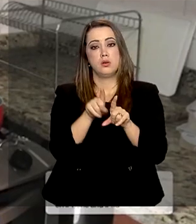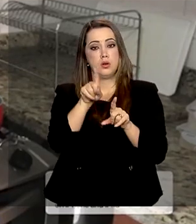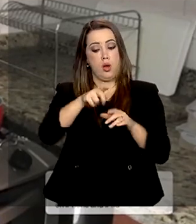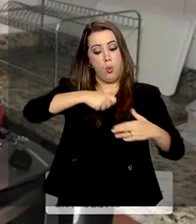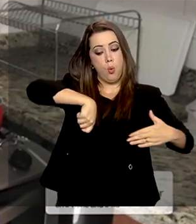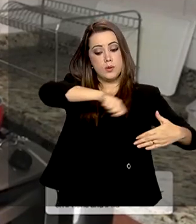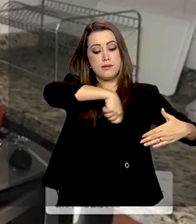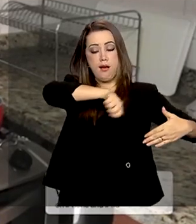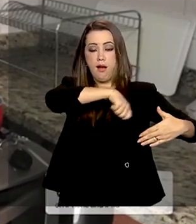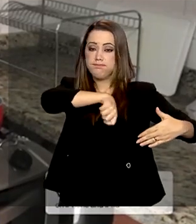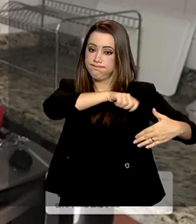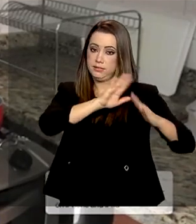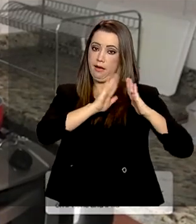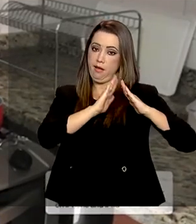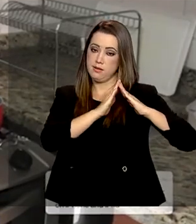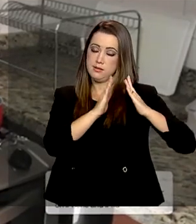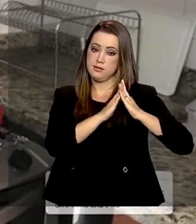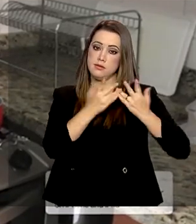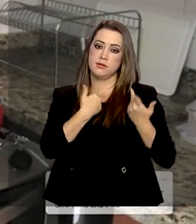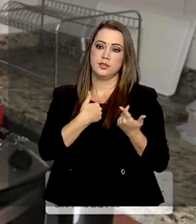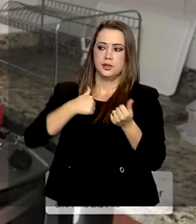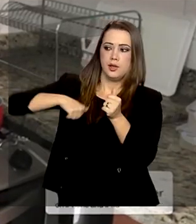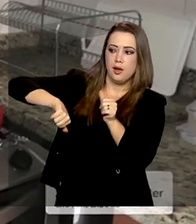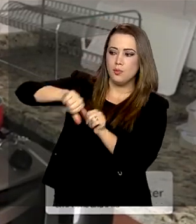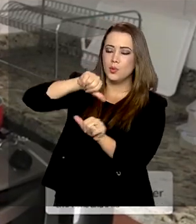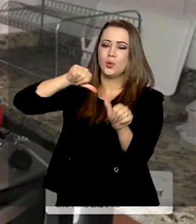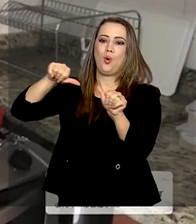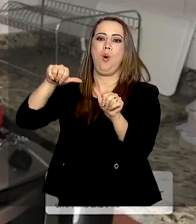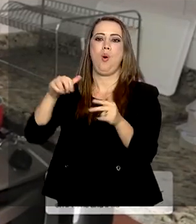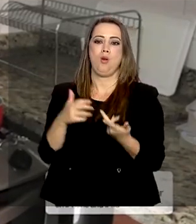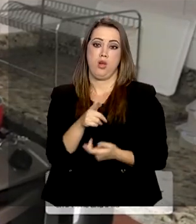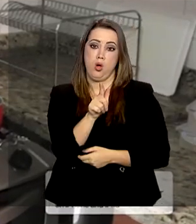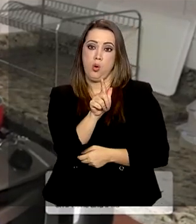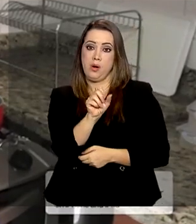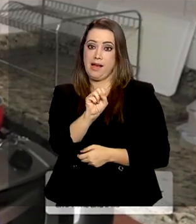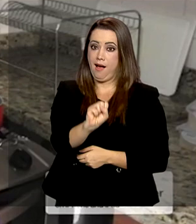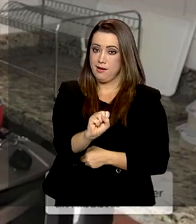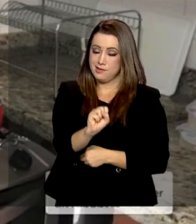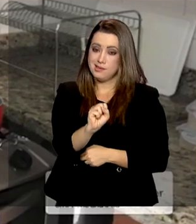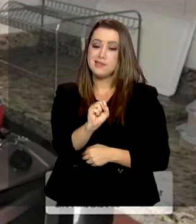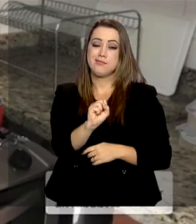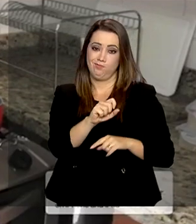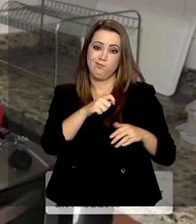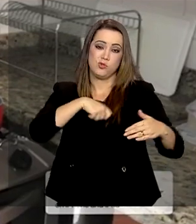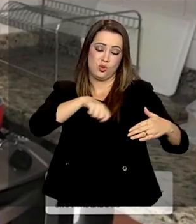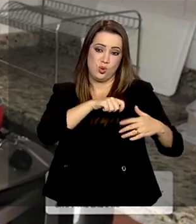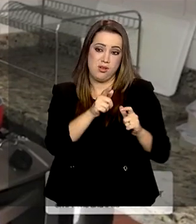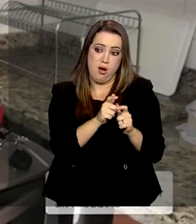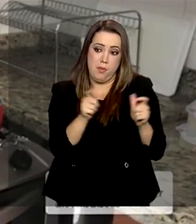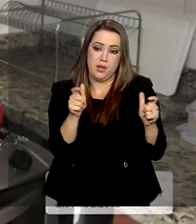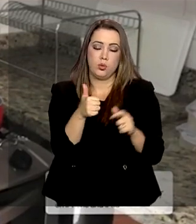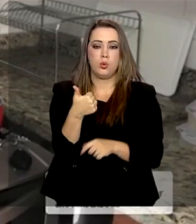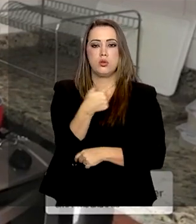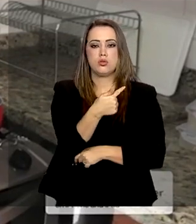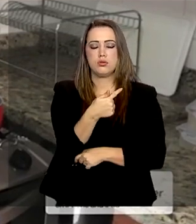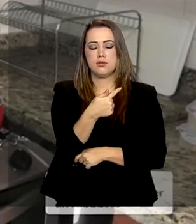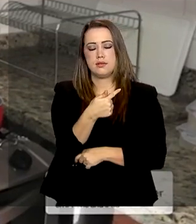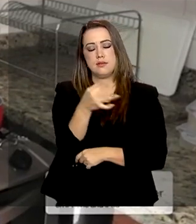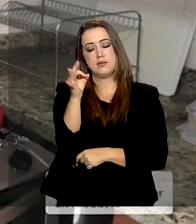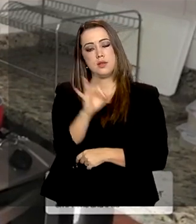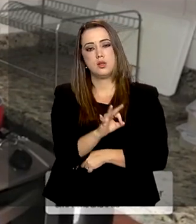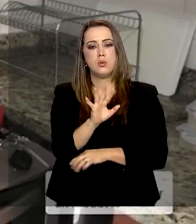consumo de combustíveis ou energia, o consumo do gás de cozinha aumentou 17%. Mas, segundo o governo federal,